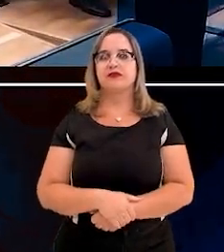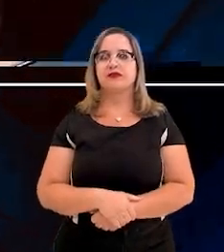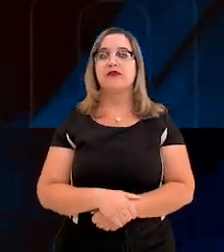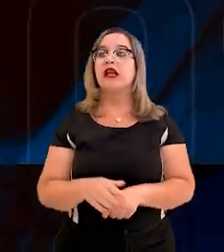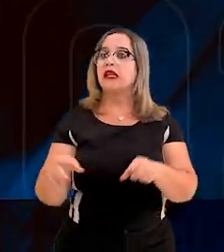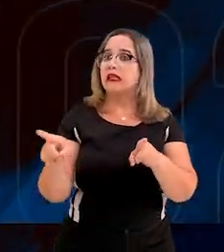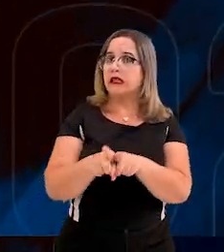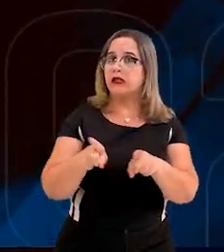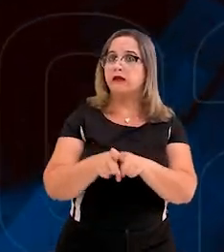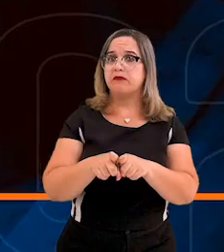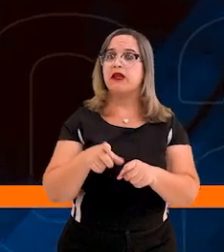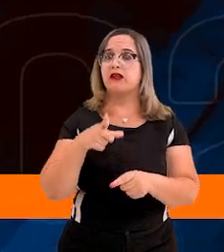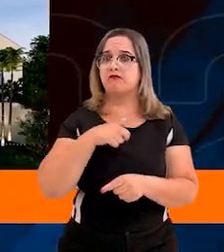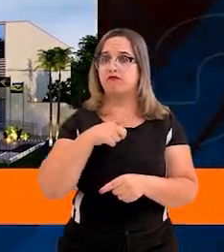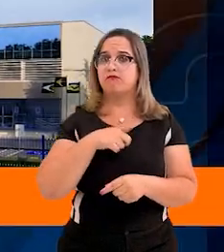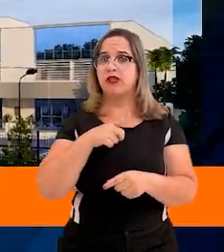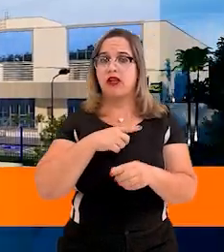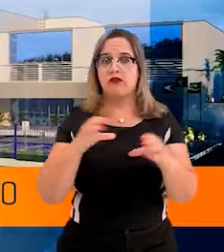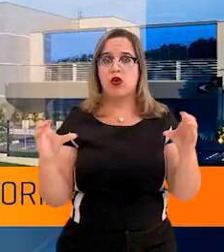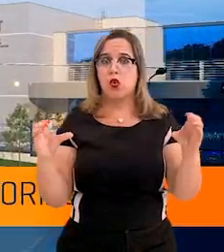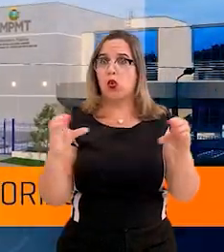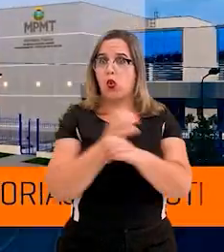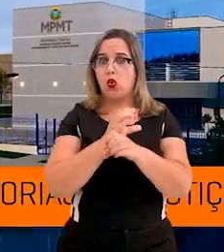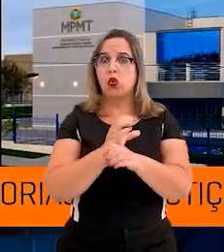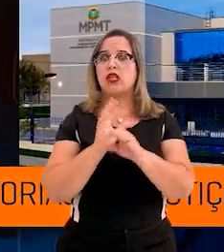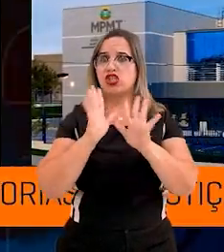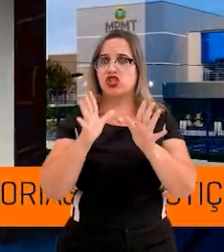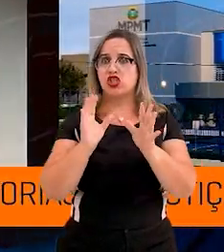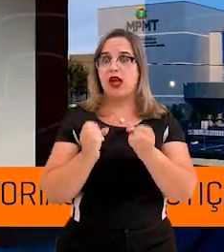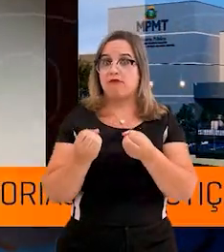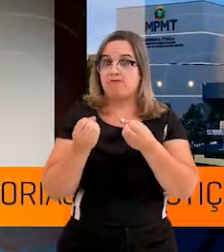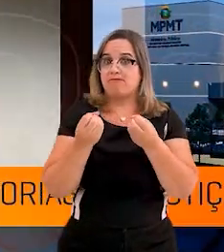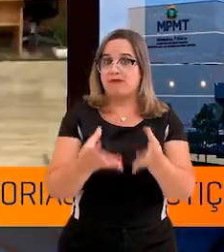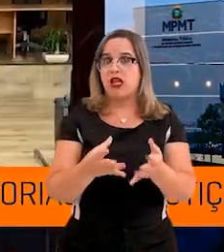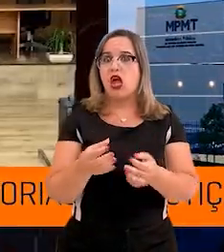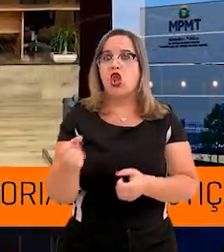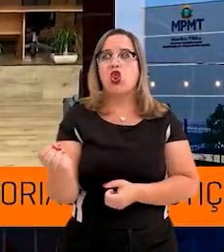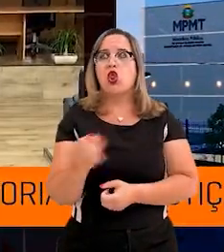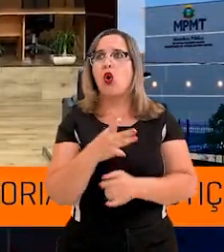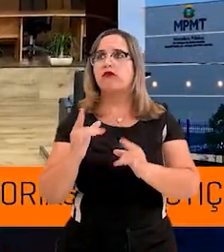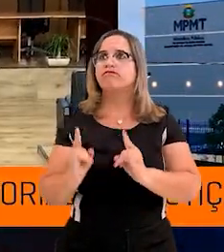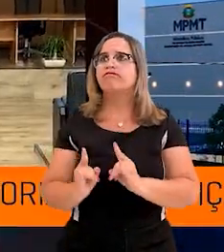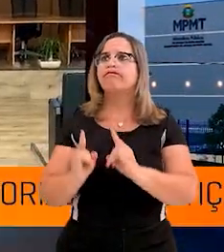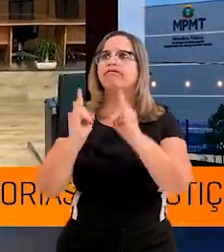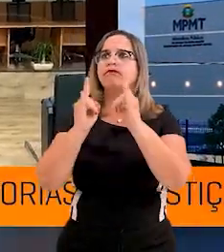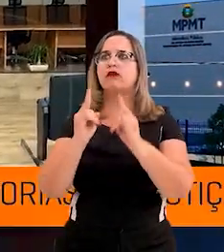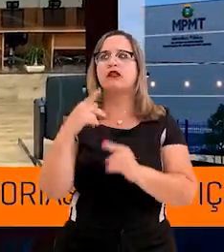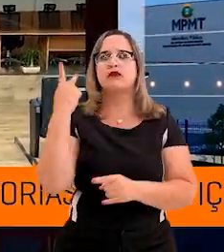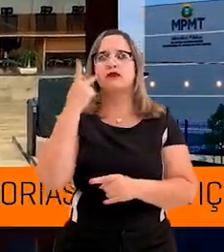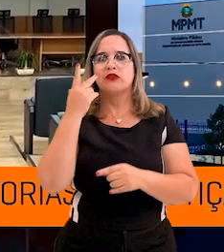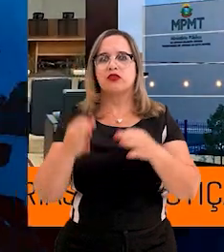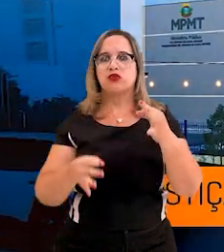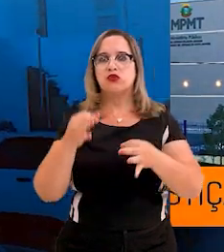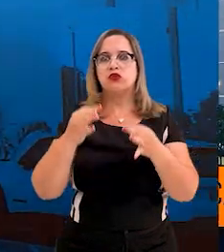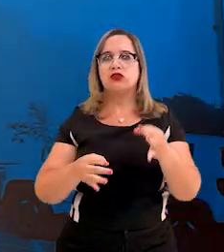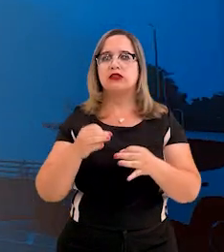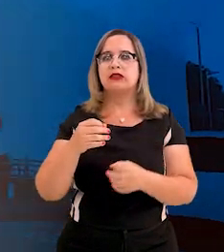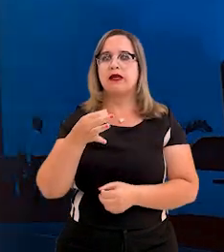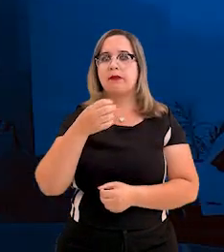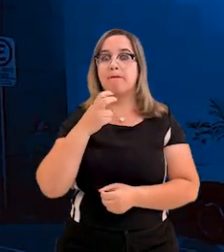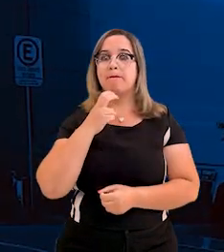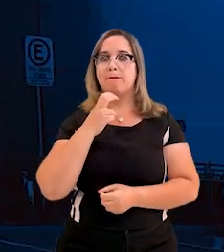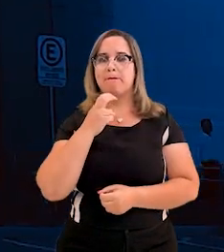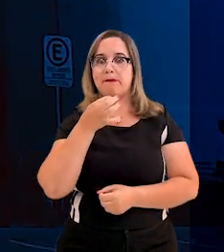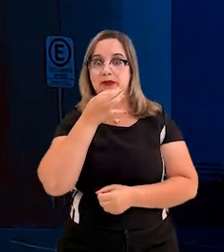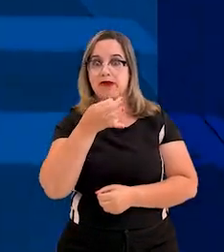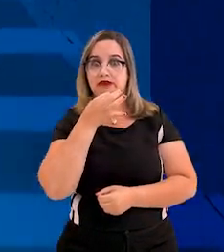Também foram concluídas e entregues as novas sedes das promotorias de Primavera